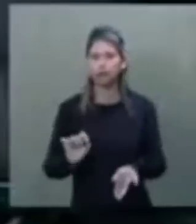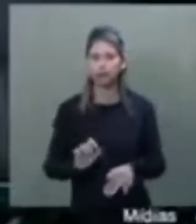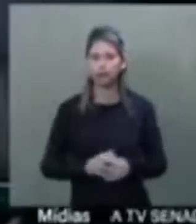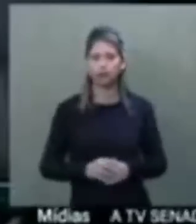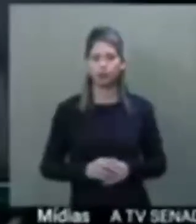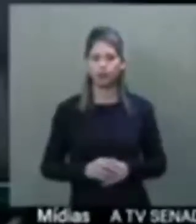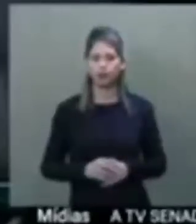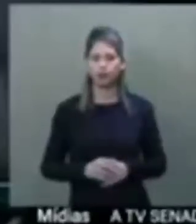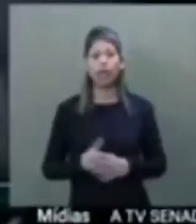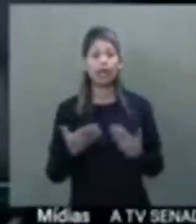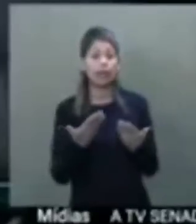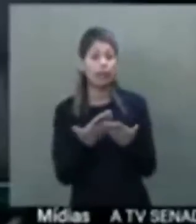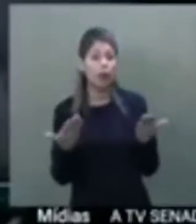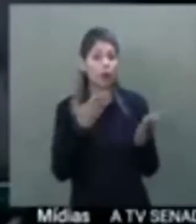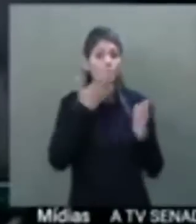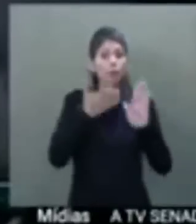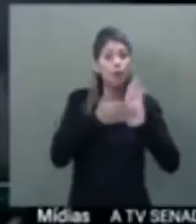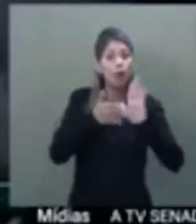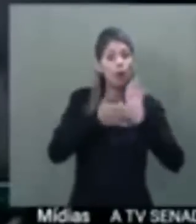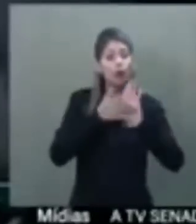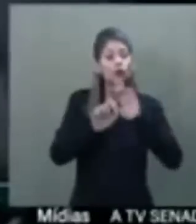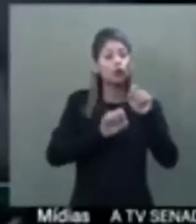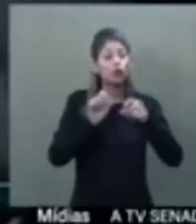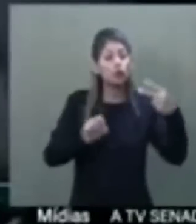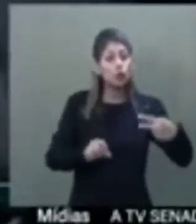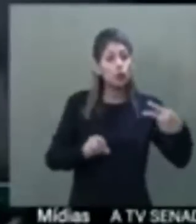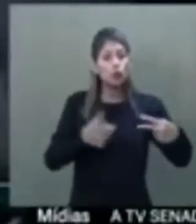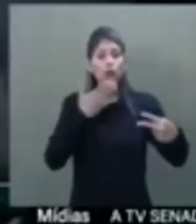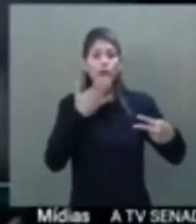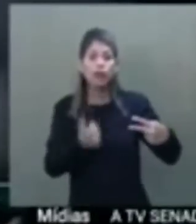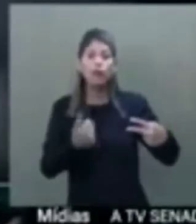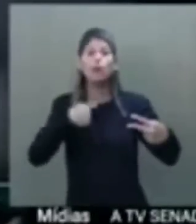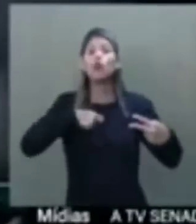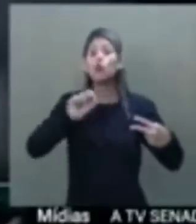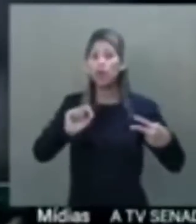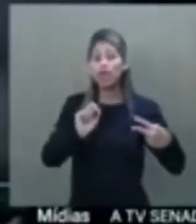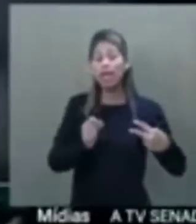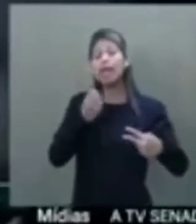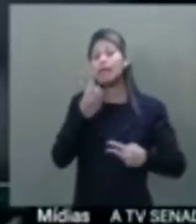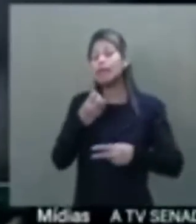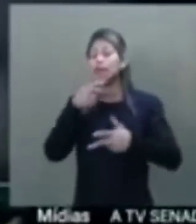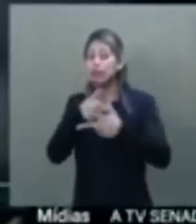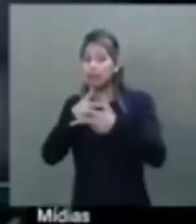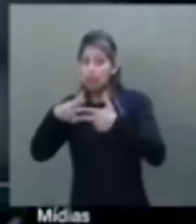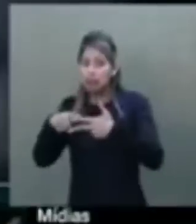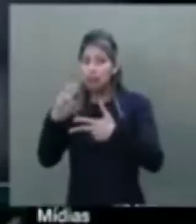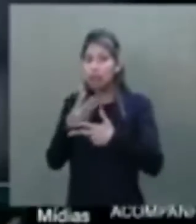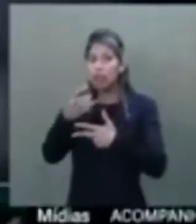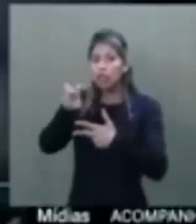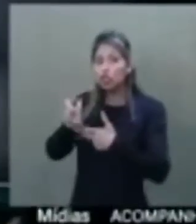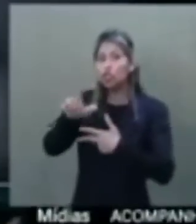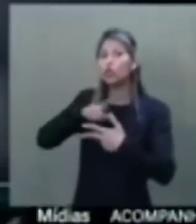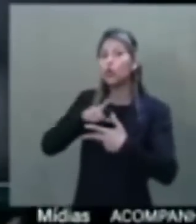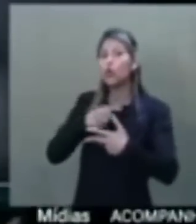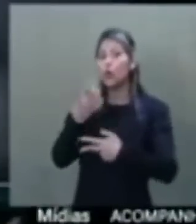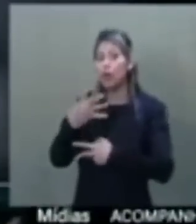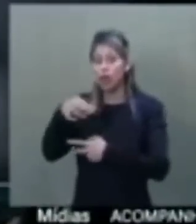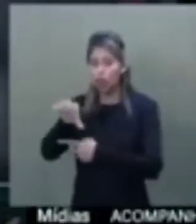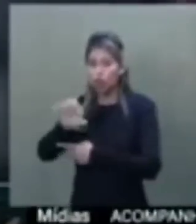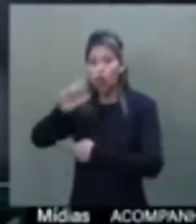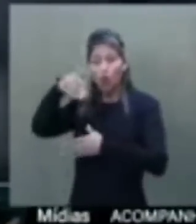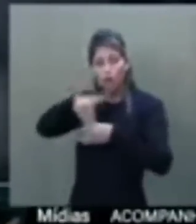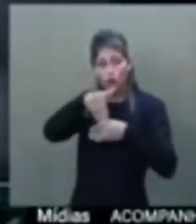Em votação a proposta em segundo turno, a matéria depende para sua aprovação do voto favorável de 3 quintos da composição da casa, ou seja, pelo menos 49 votos, sim.